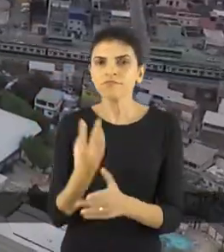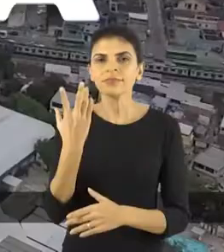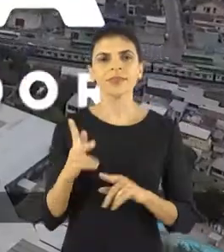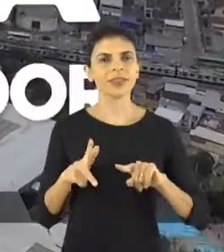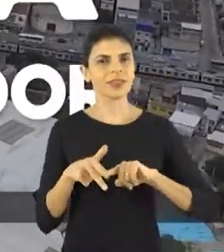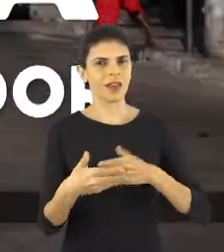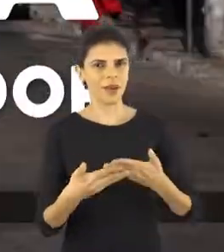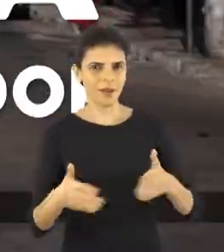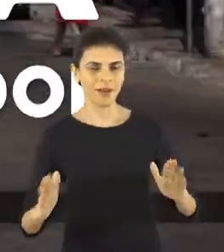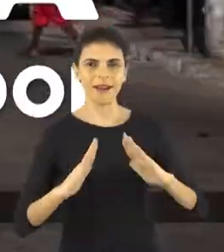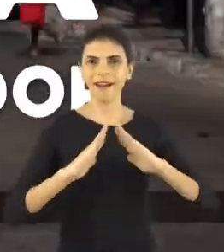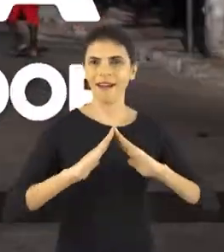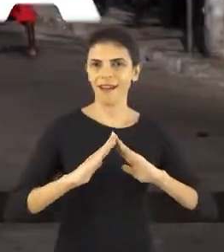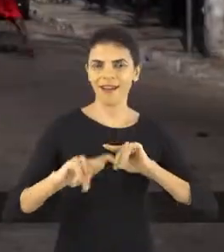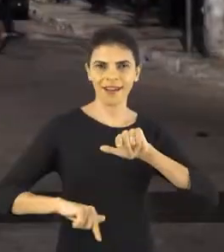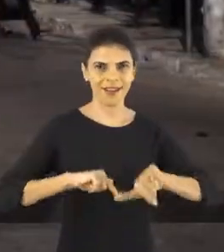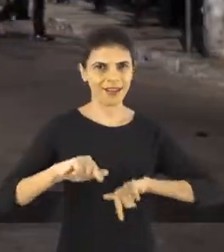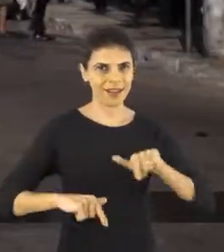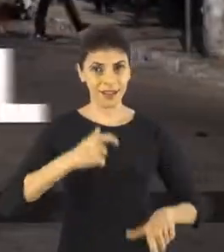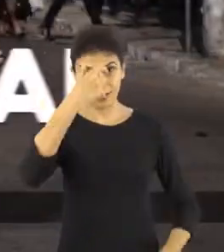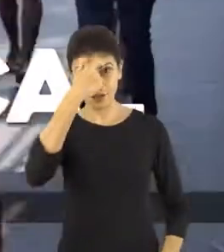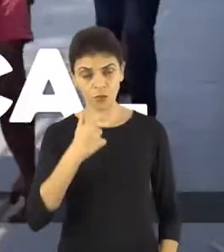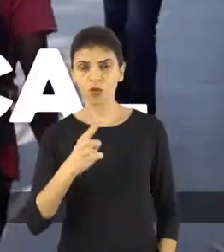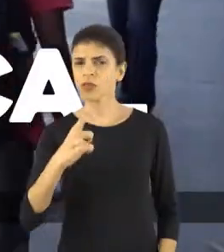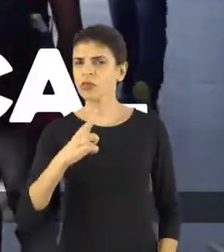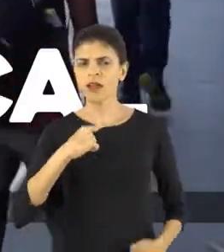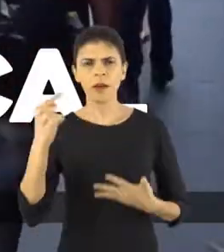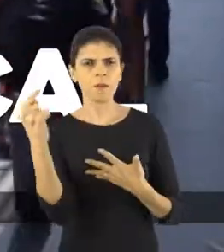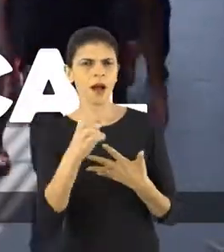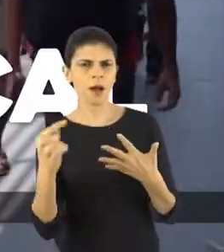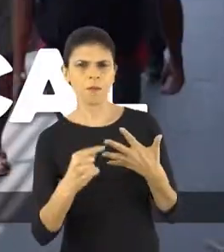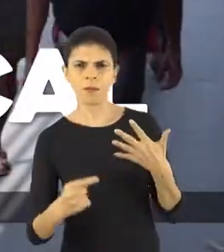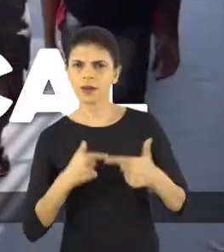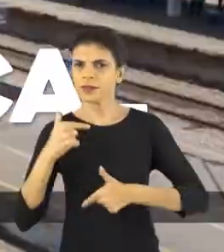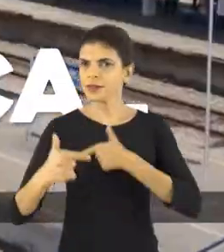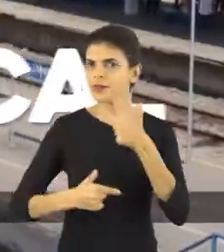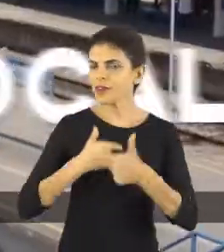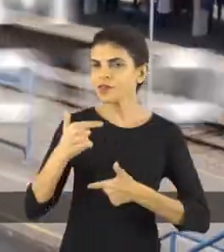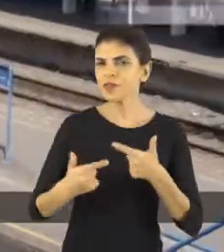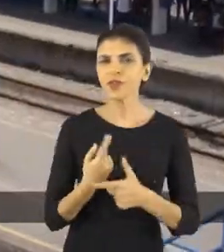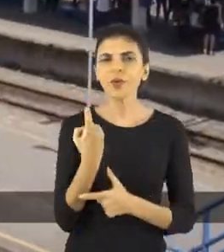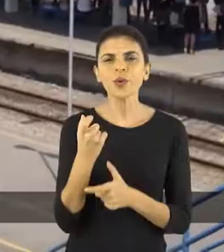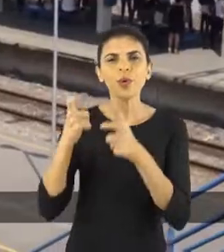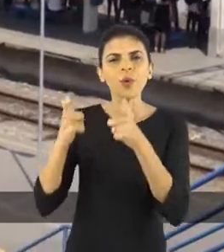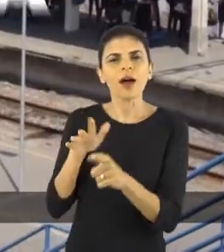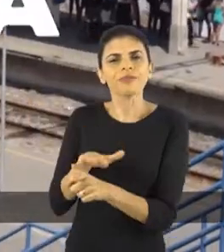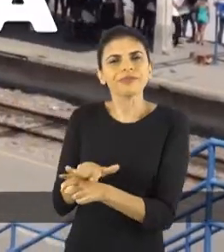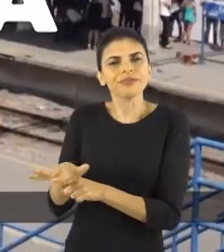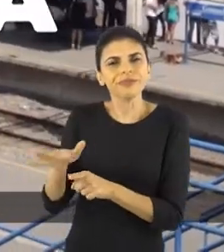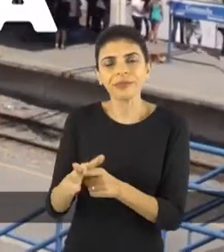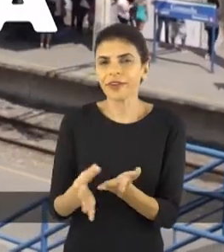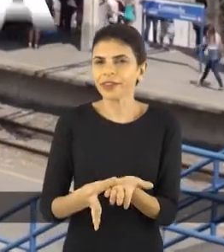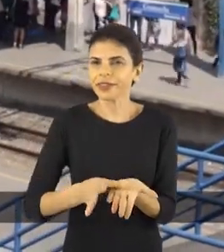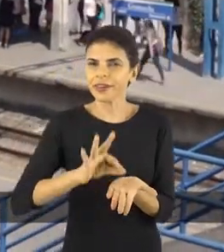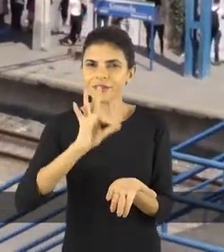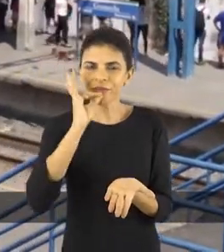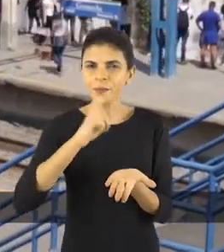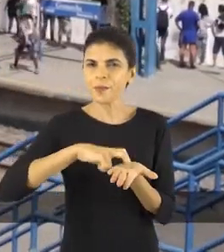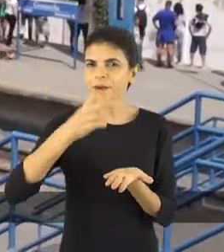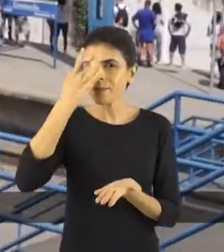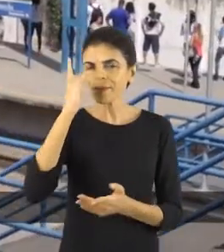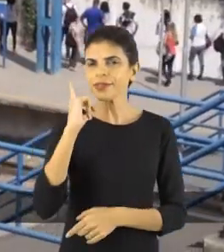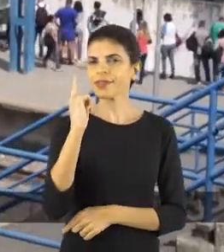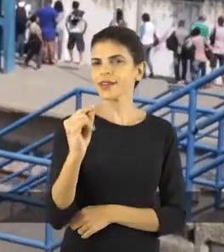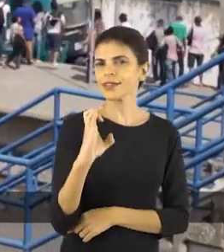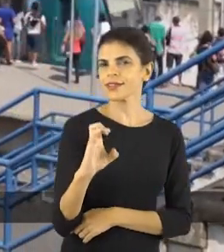também a Casa do Trabalhador, com todo tipo de serviço em um único local e café da manhã para quem